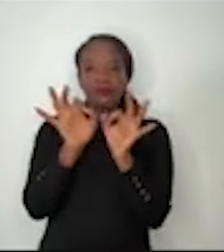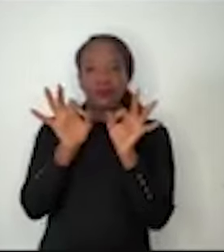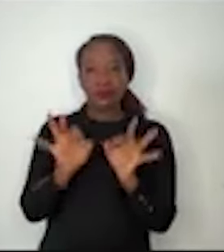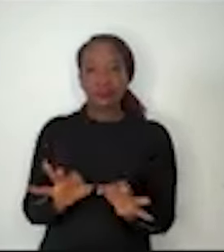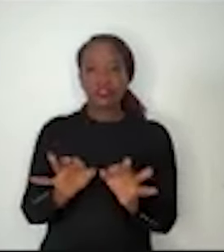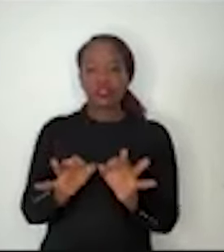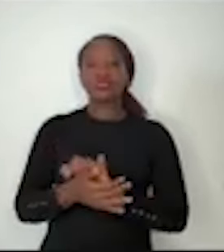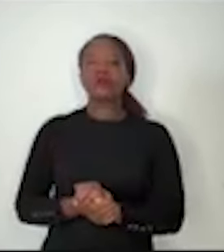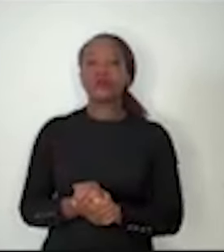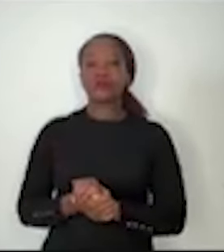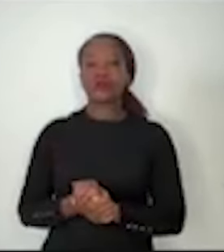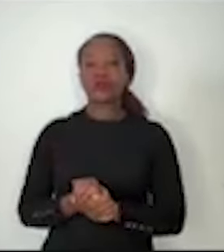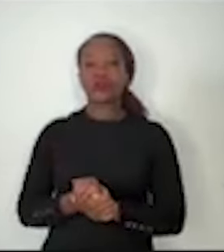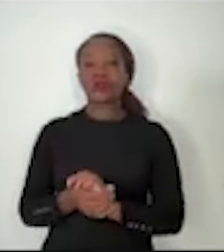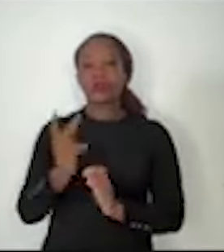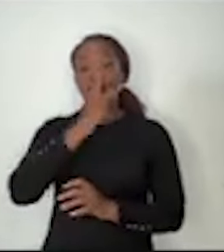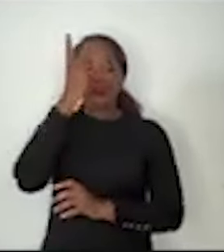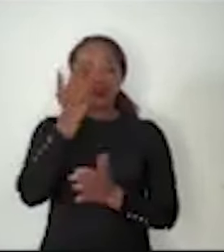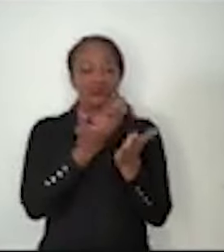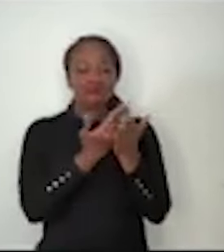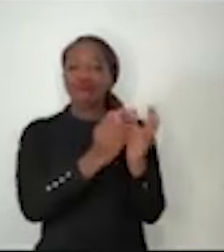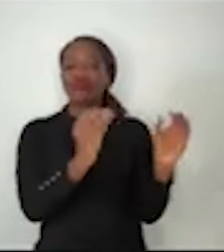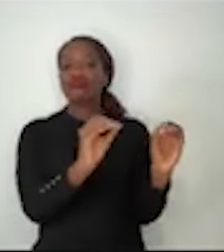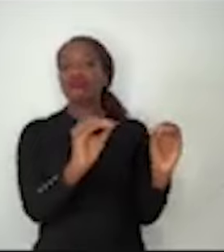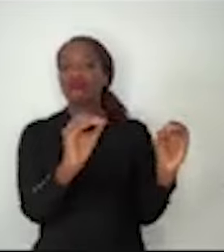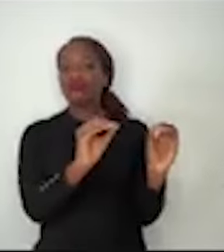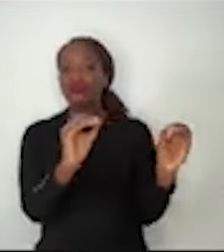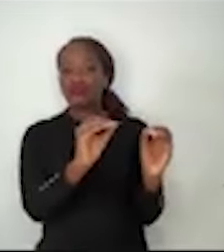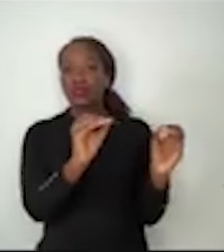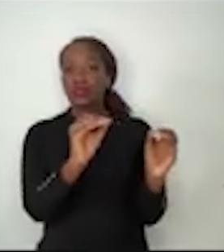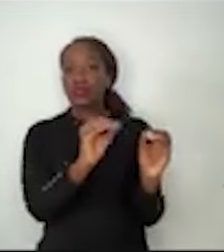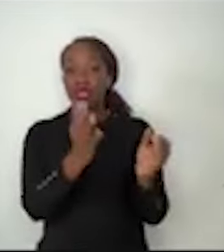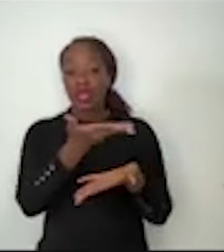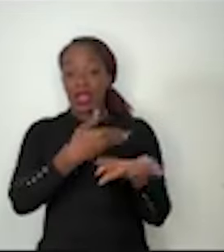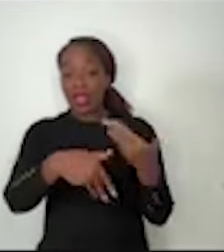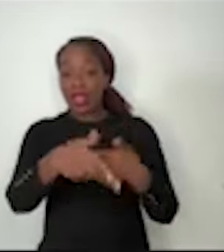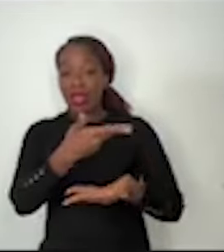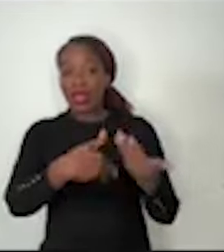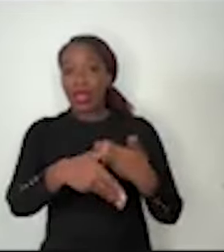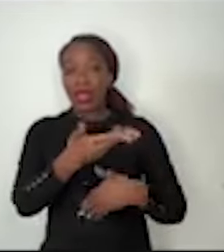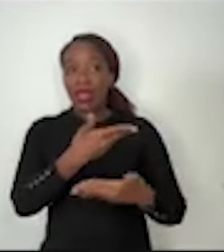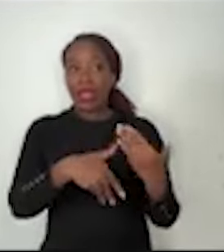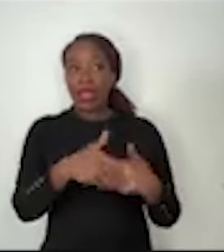não havia escolas no Brasil e as trocas eram feitas